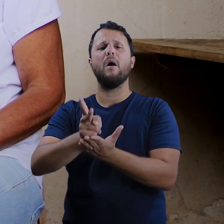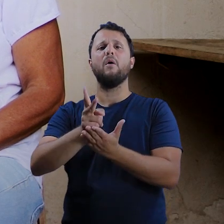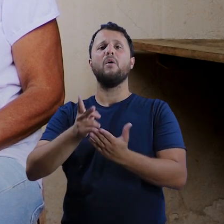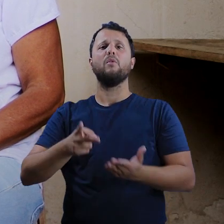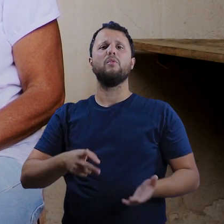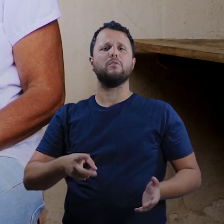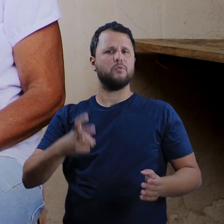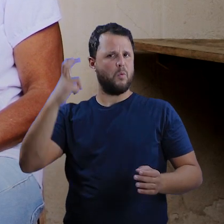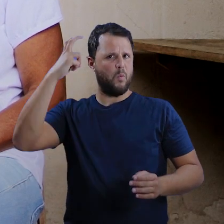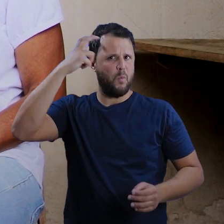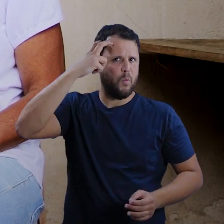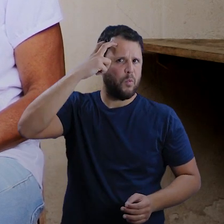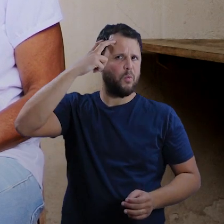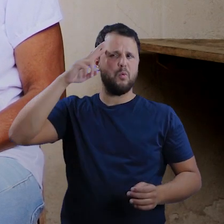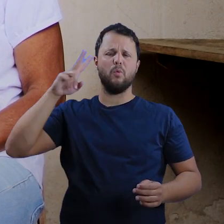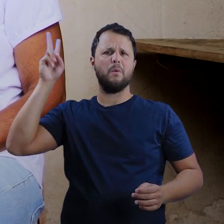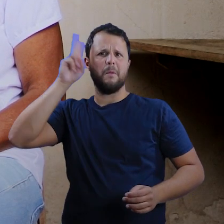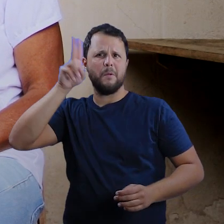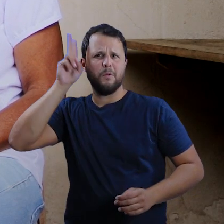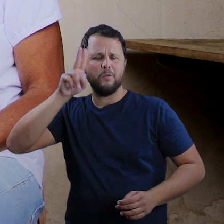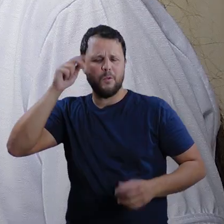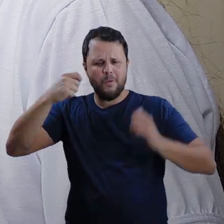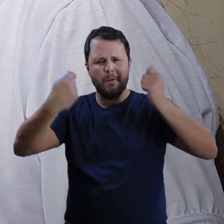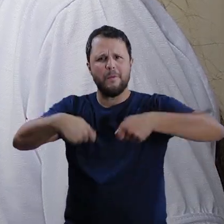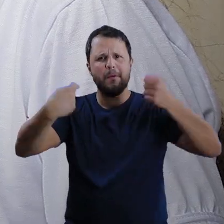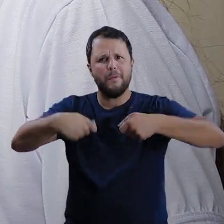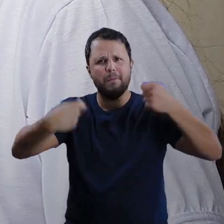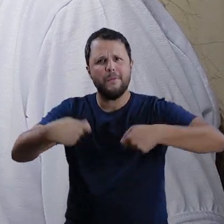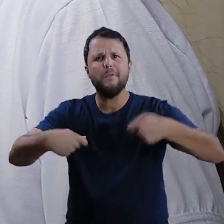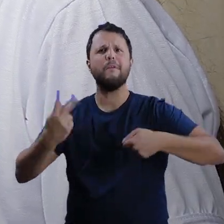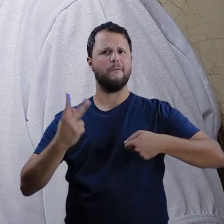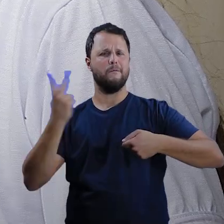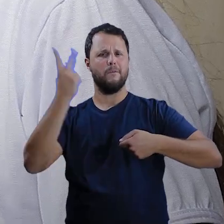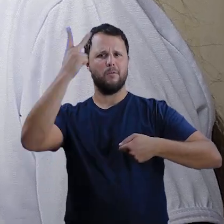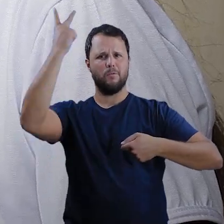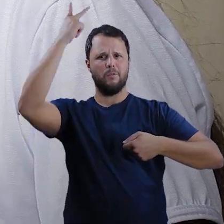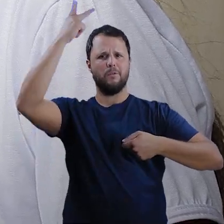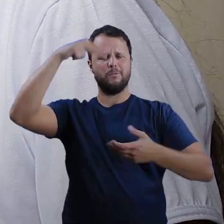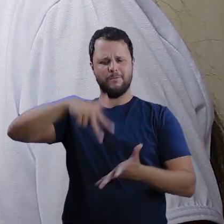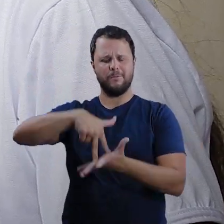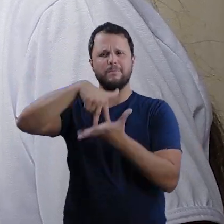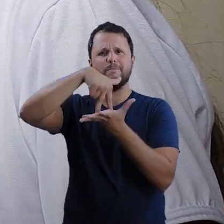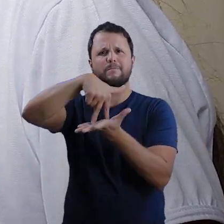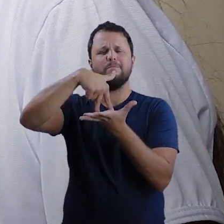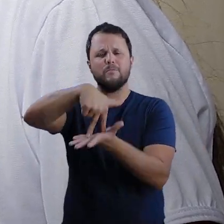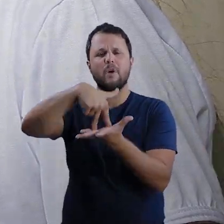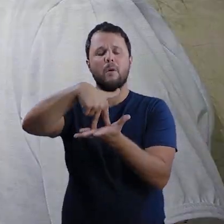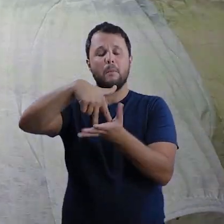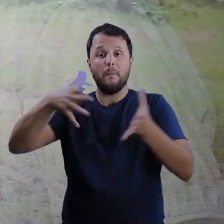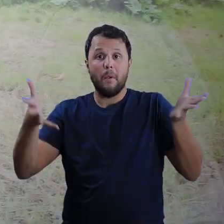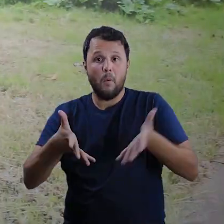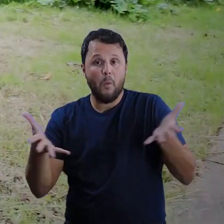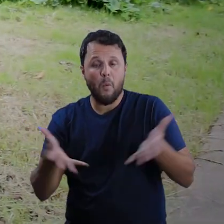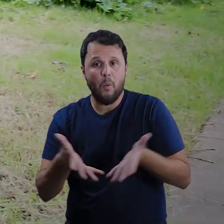tem que ser valorizada e preservada para os dias de hoje e para os futuros quilombolas de amanhã. Estamos